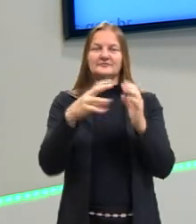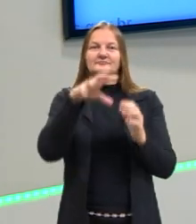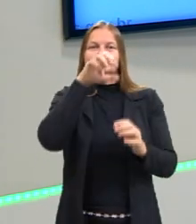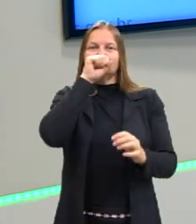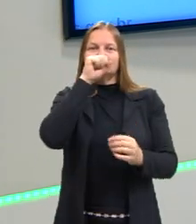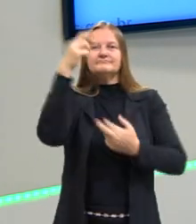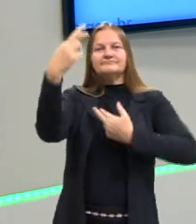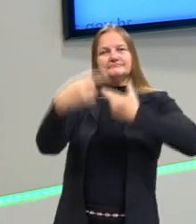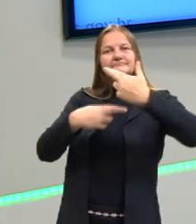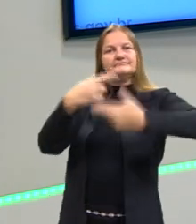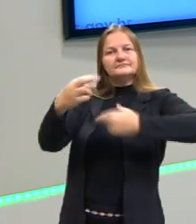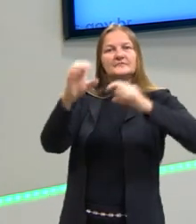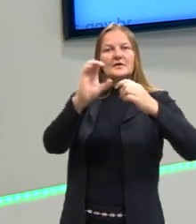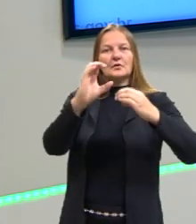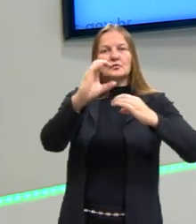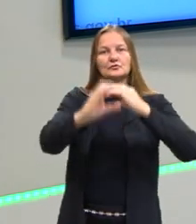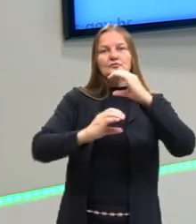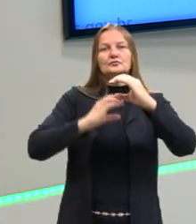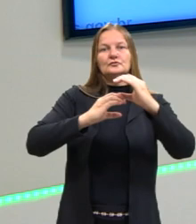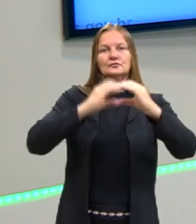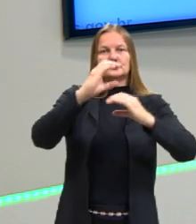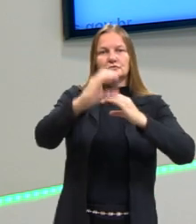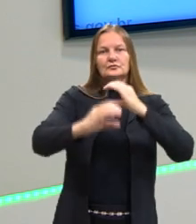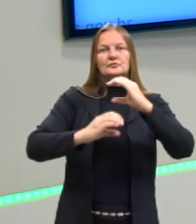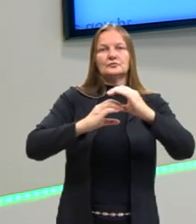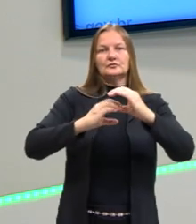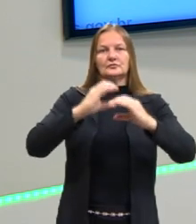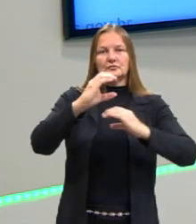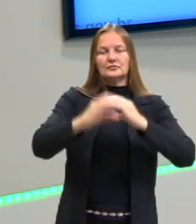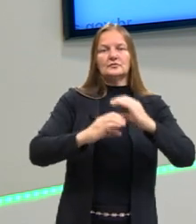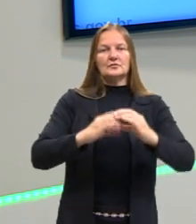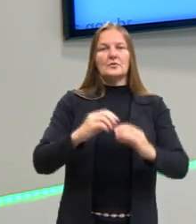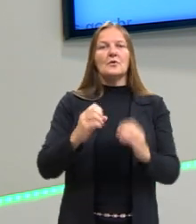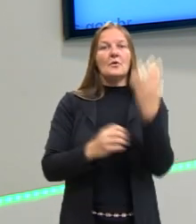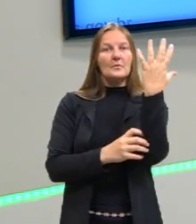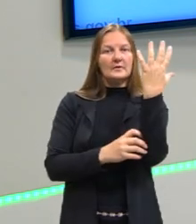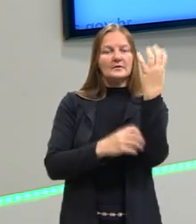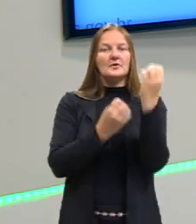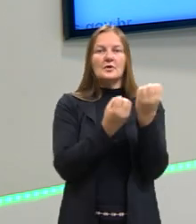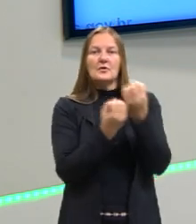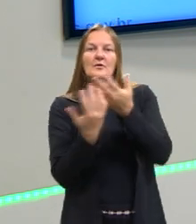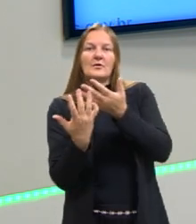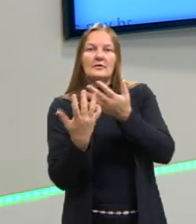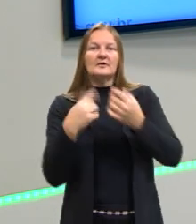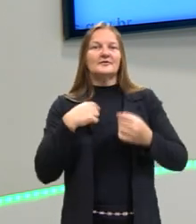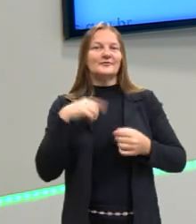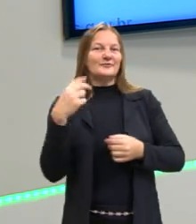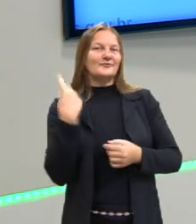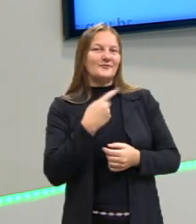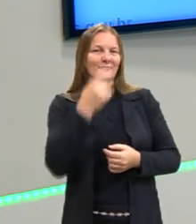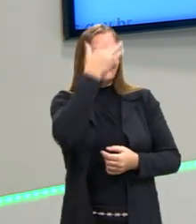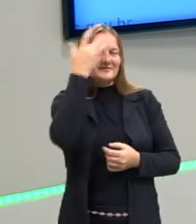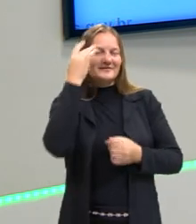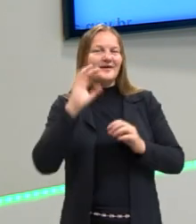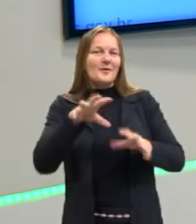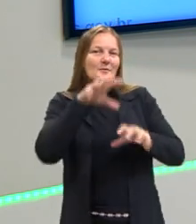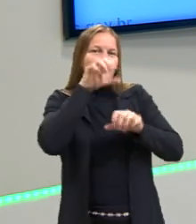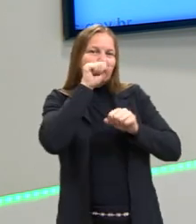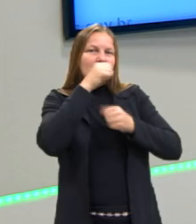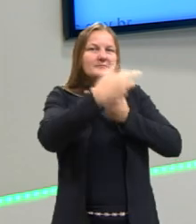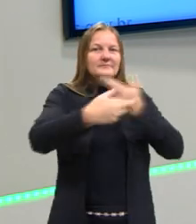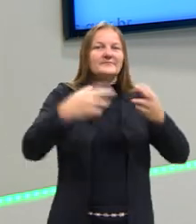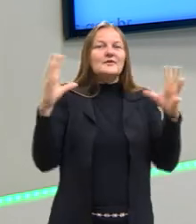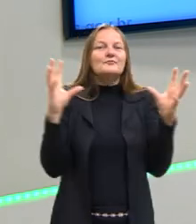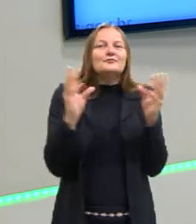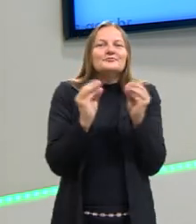para a nossa respiração também, que a gente libera, as plantas utilizam e nos liberam o nosso oxigênio. Isso de maneira bem resumida, né? Vou deixar